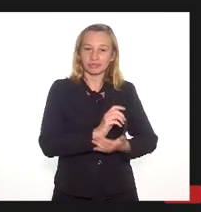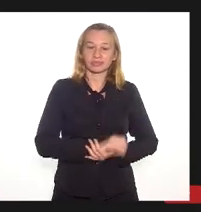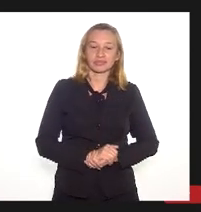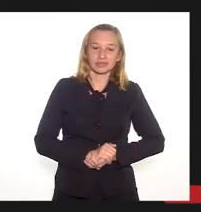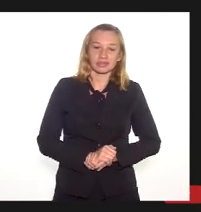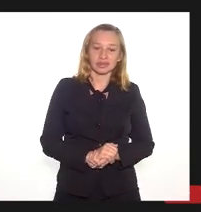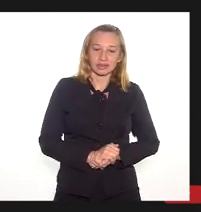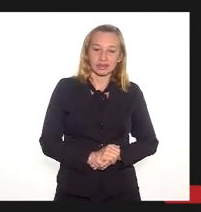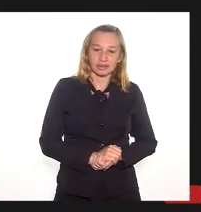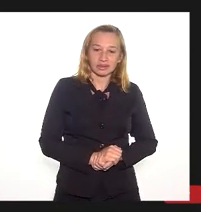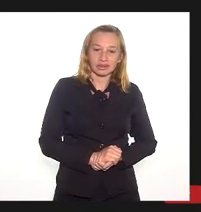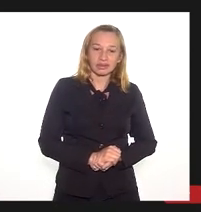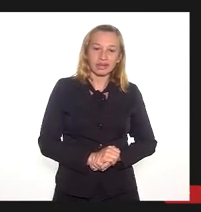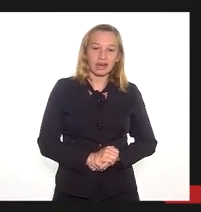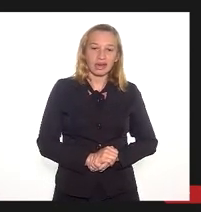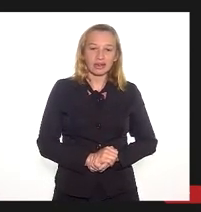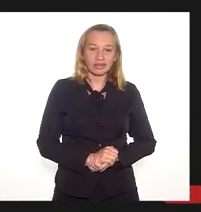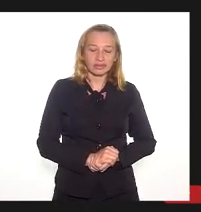essa imagem.